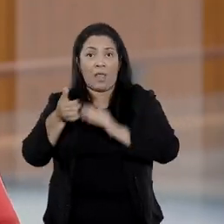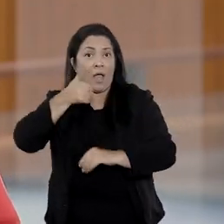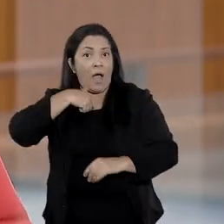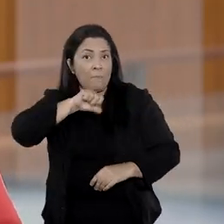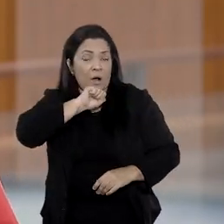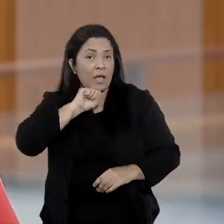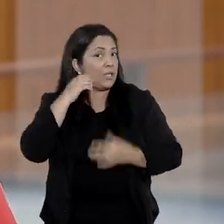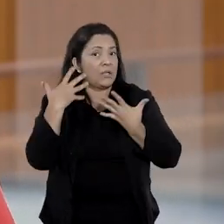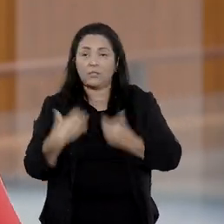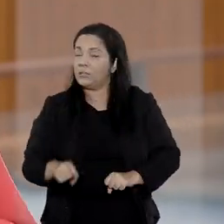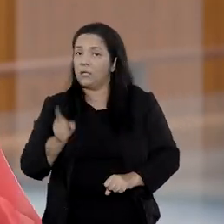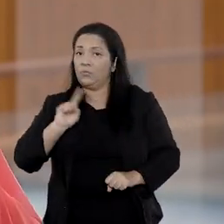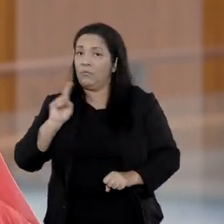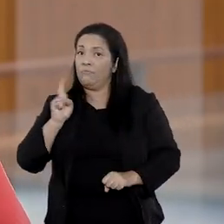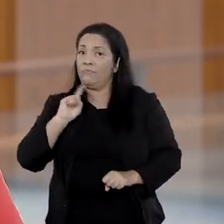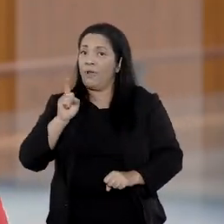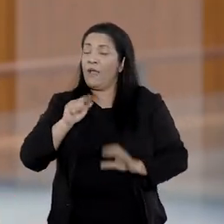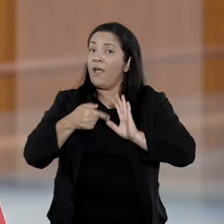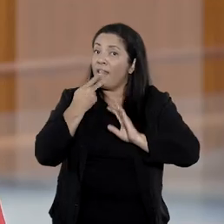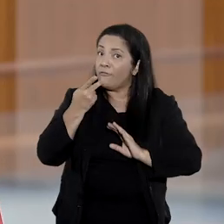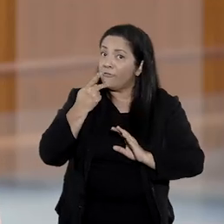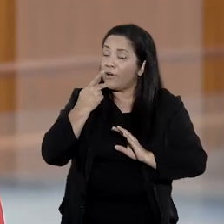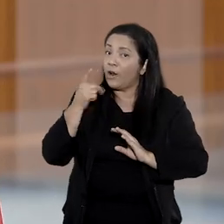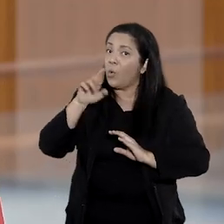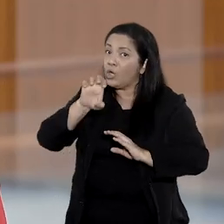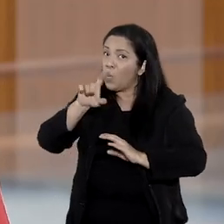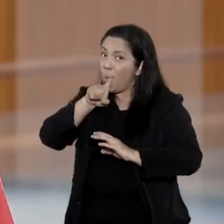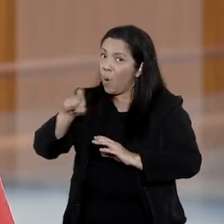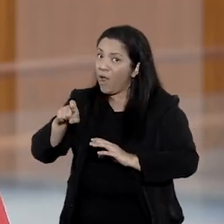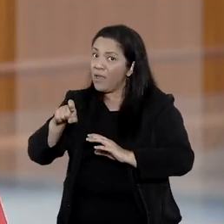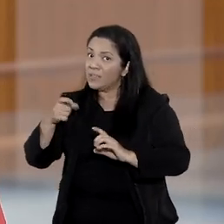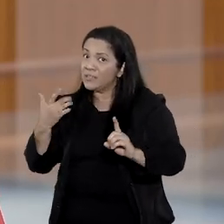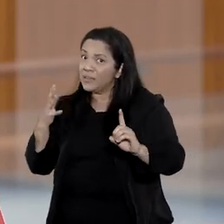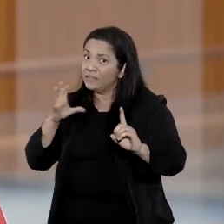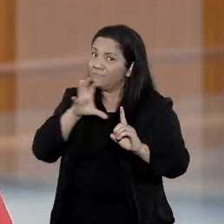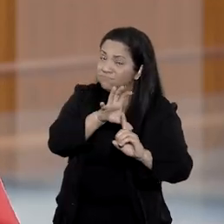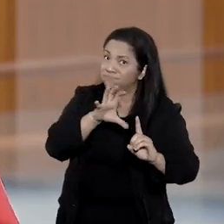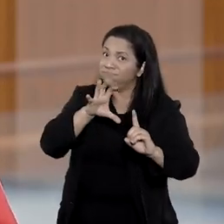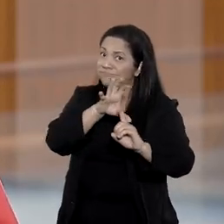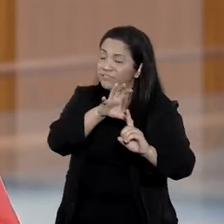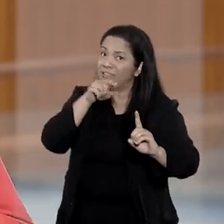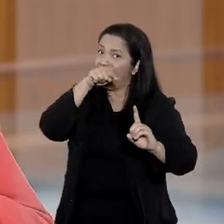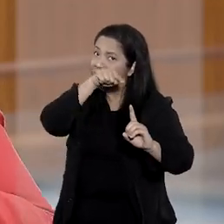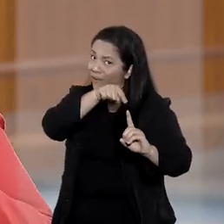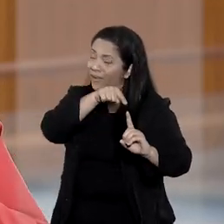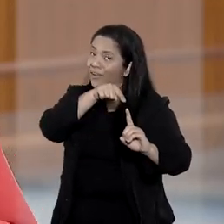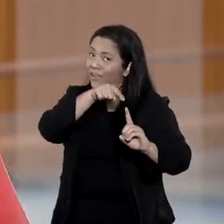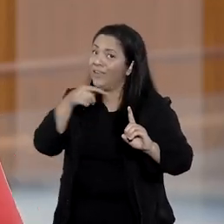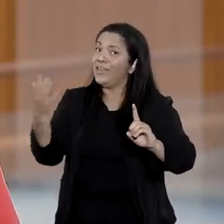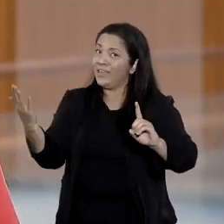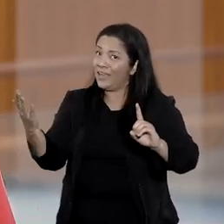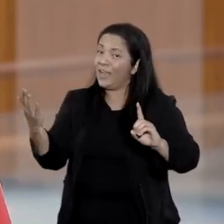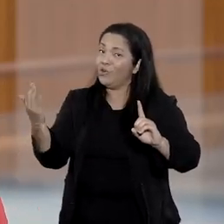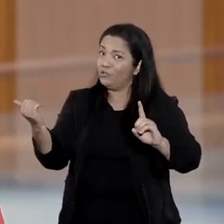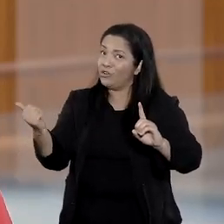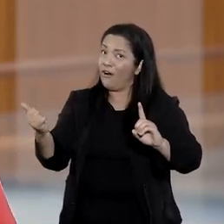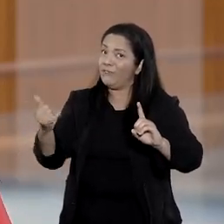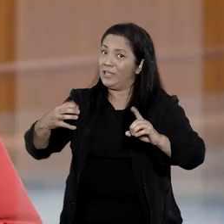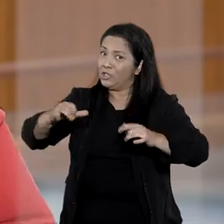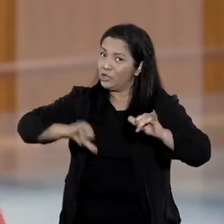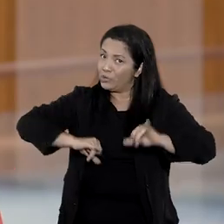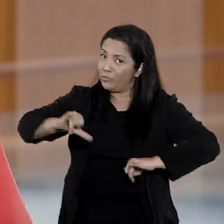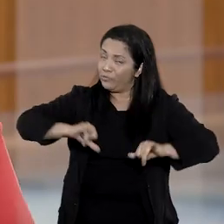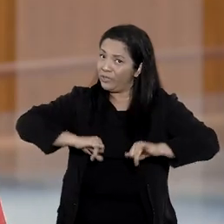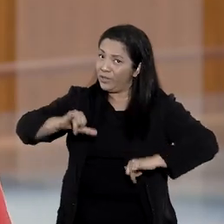alegou que os encontros causavam grande sofrimento para a criança. A decisão, que havia determinado a retomada gradual das visitas,